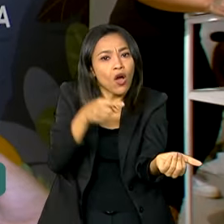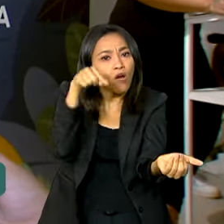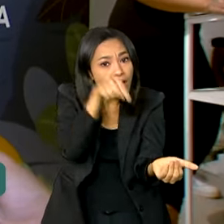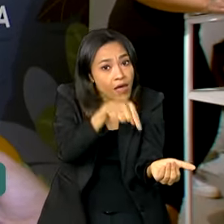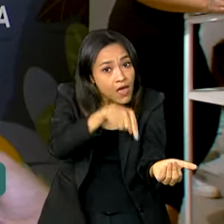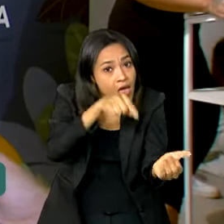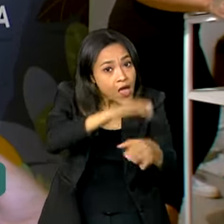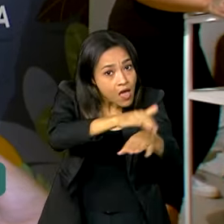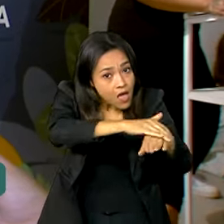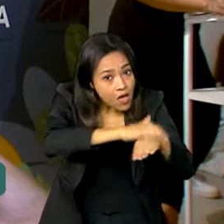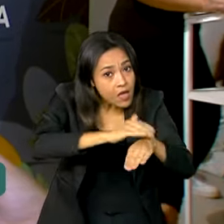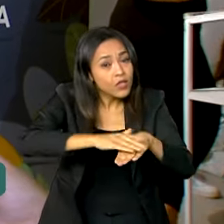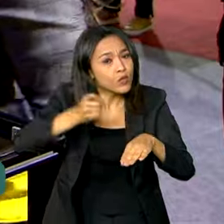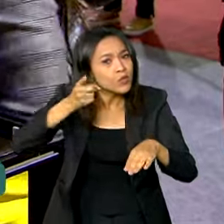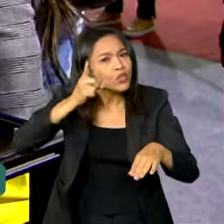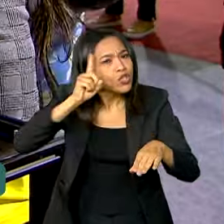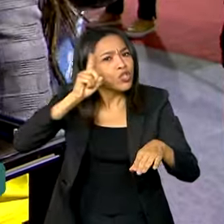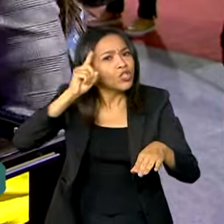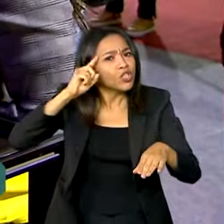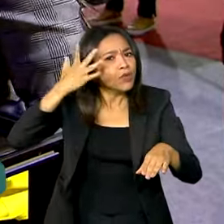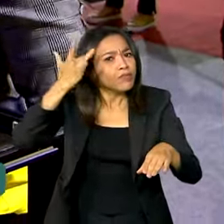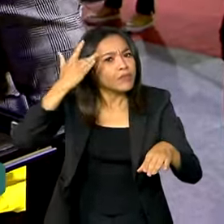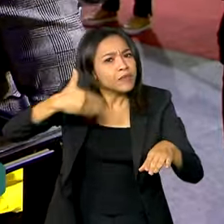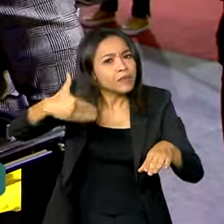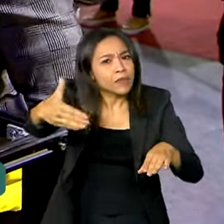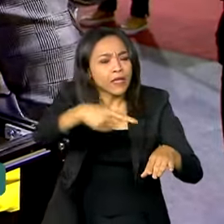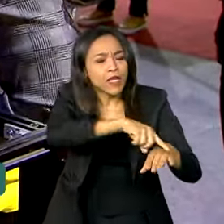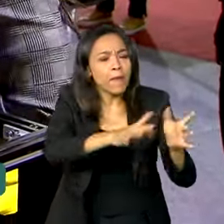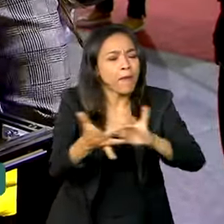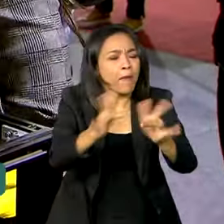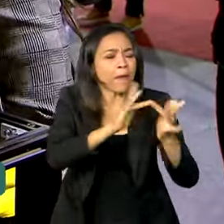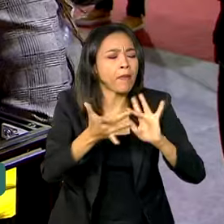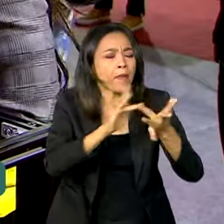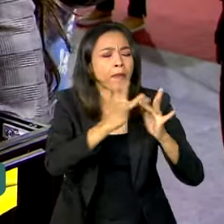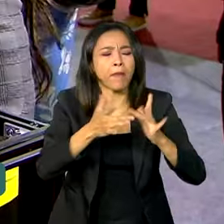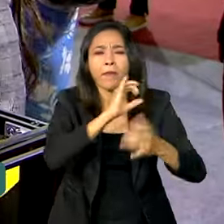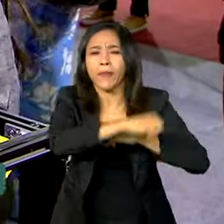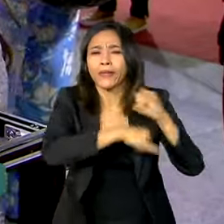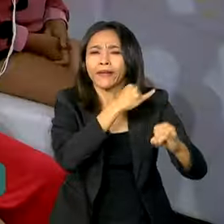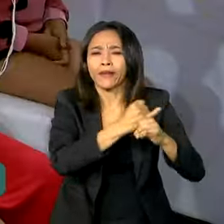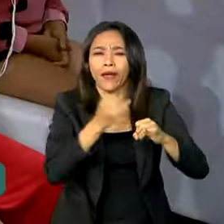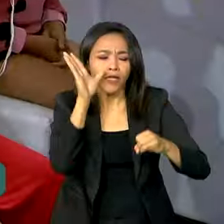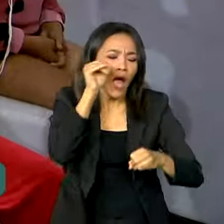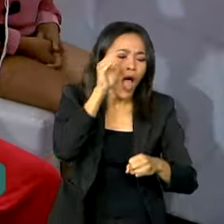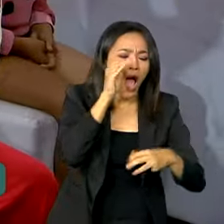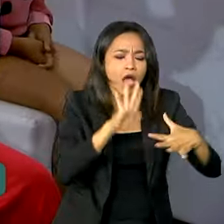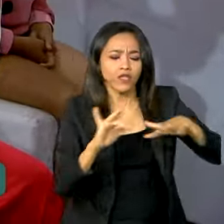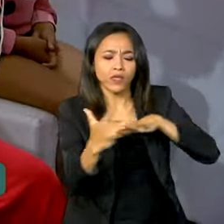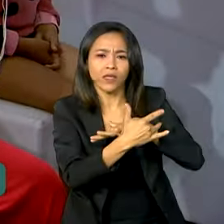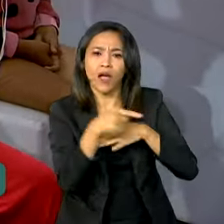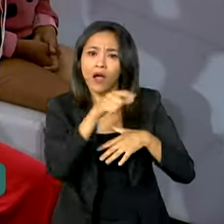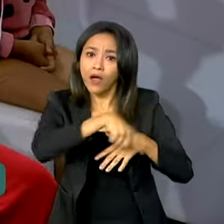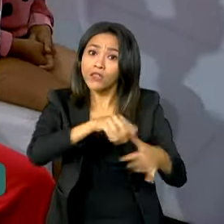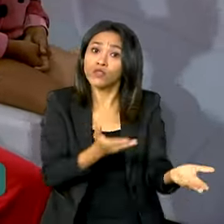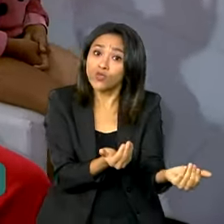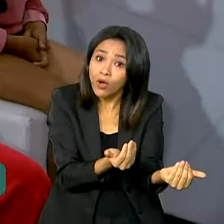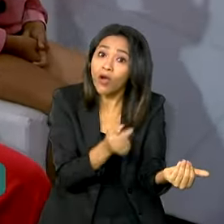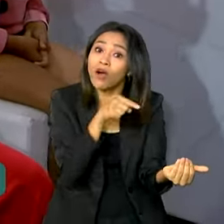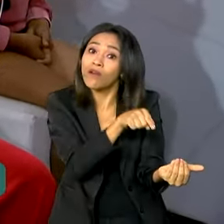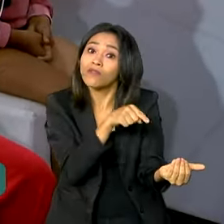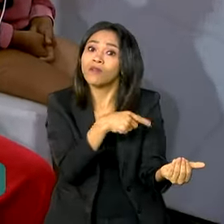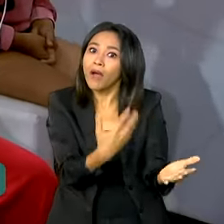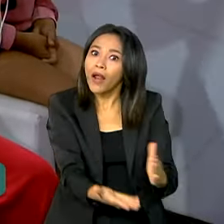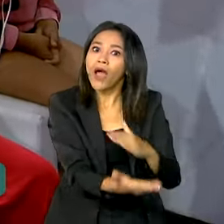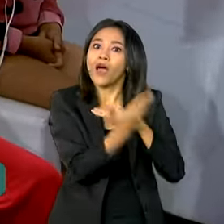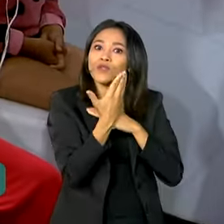que no dia a dia interage muito com a internet, com as redes sociais, para poder clarear, para poder